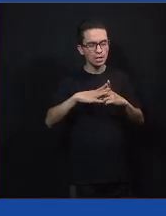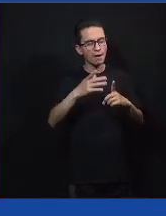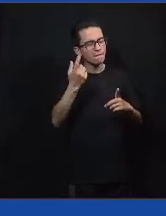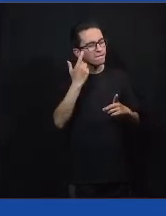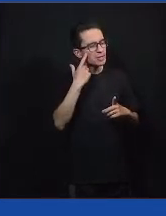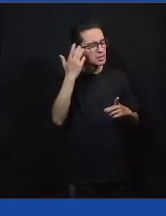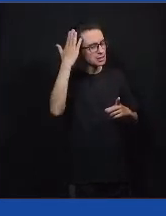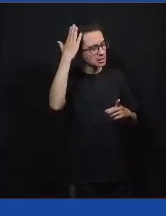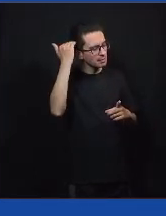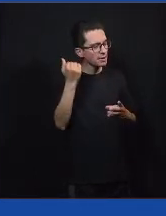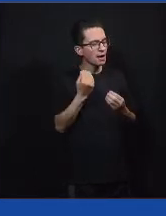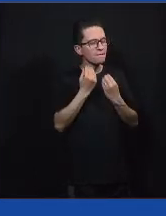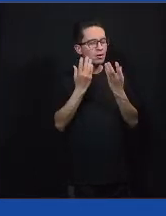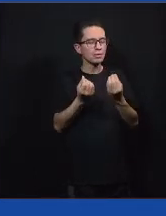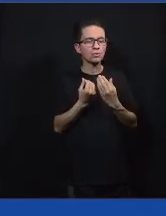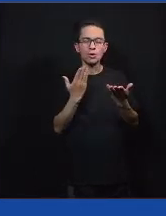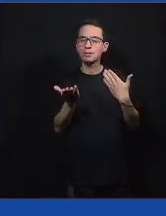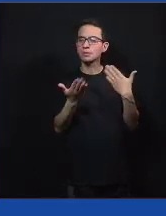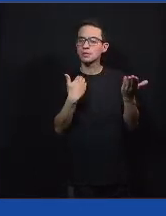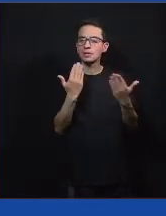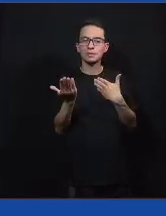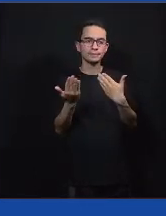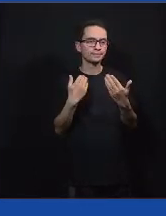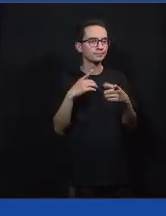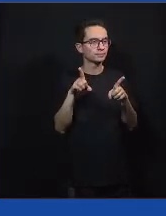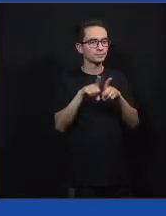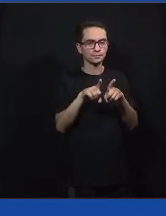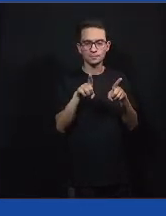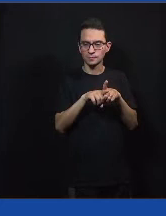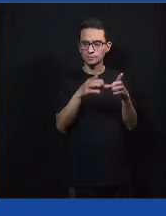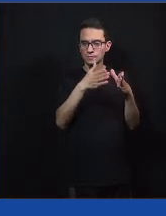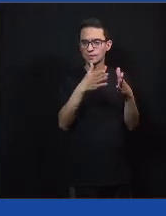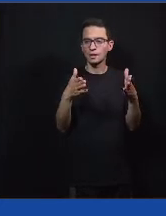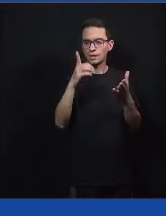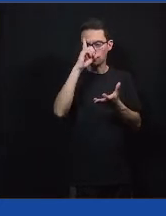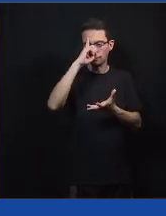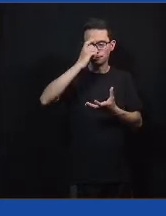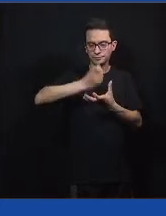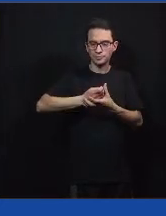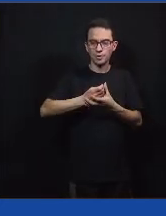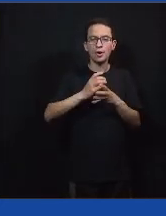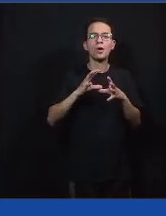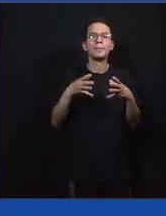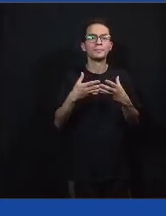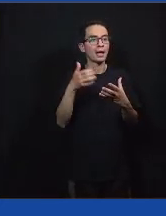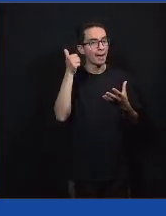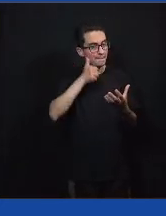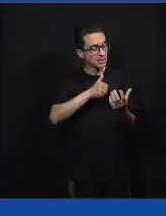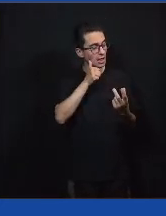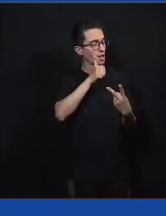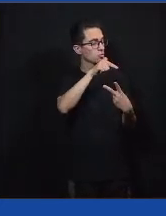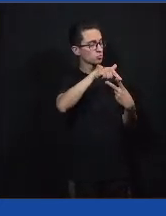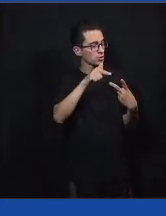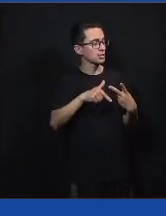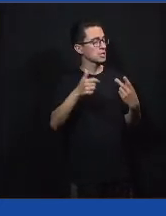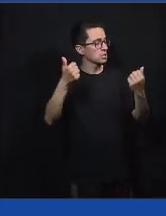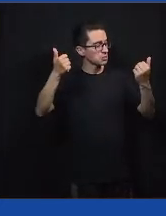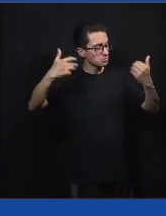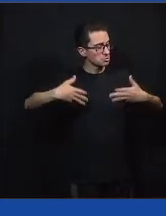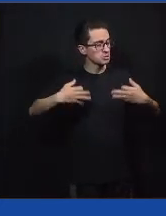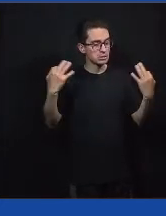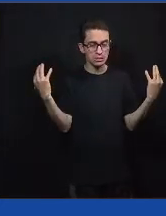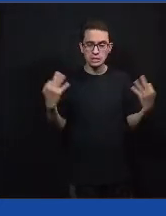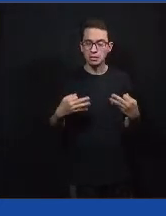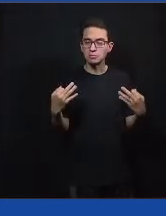aberturação ao diálogo, passem por processos de tomada de decisão coletiva, e as meninas falaram isso agora muito bem, passem por resolução de